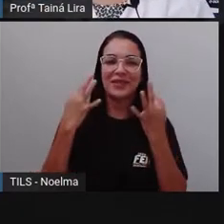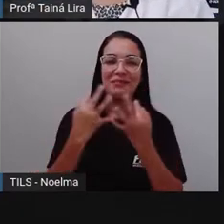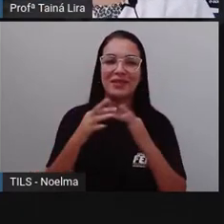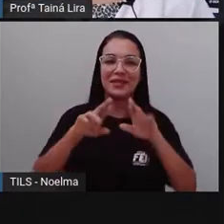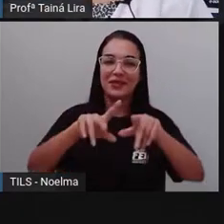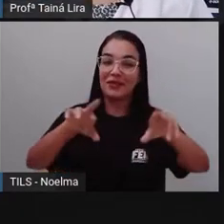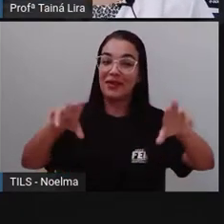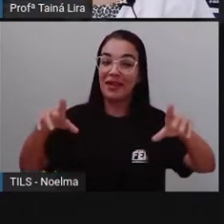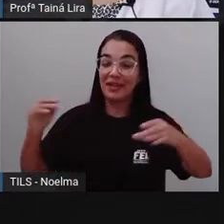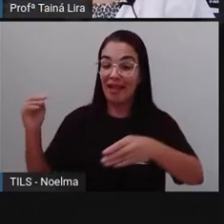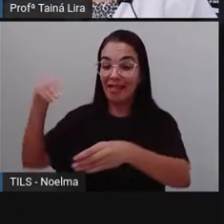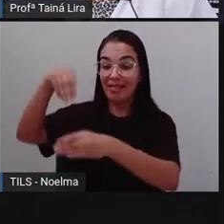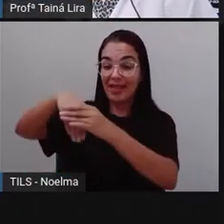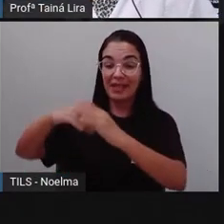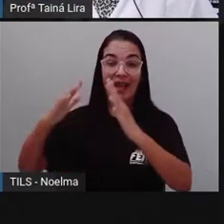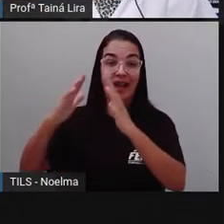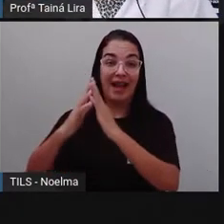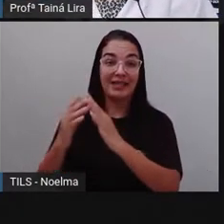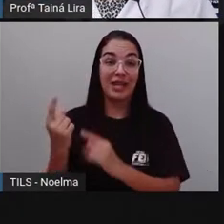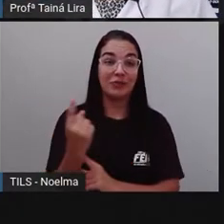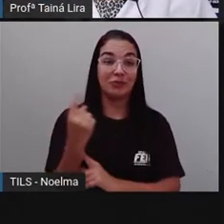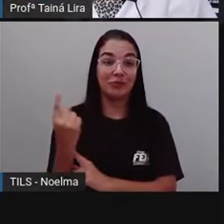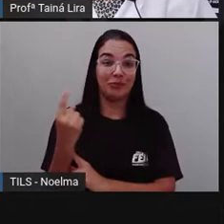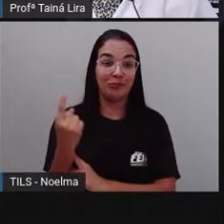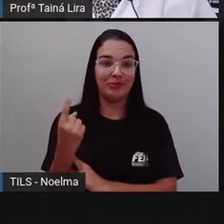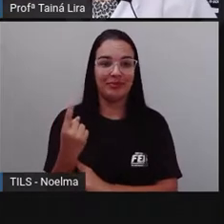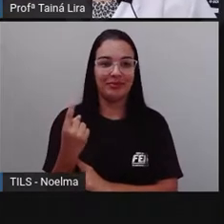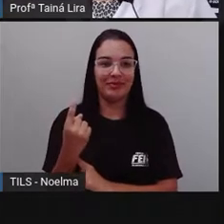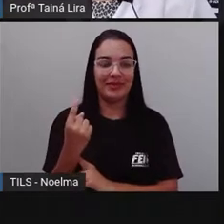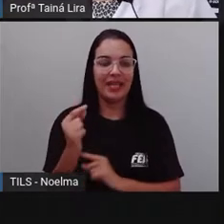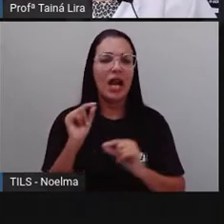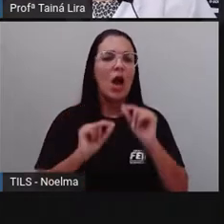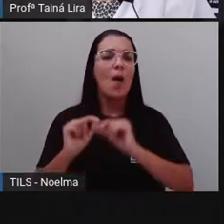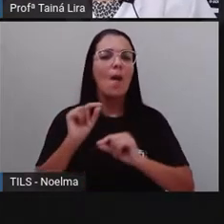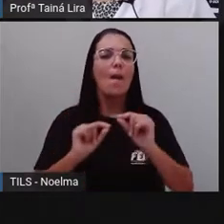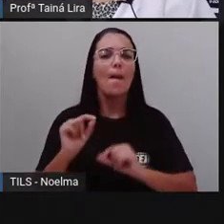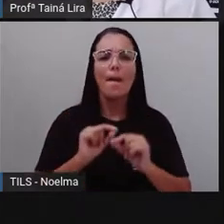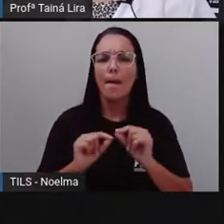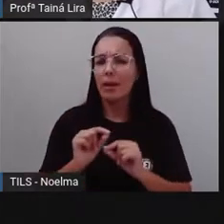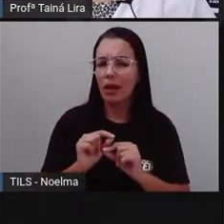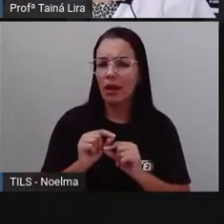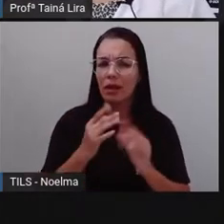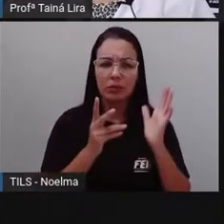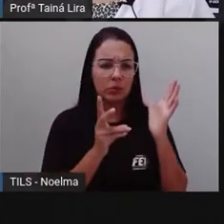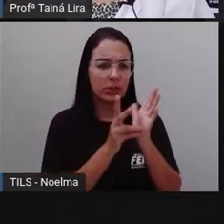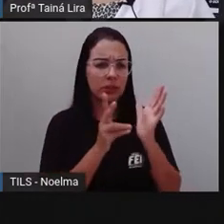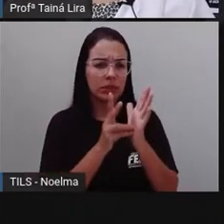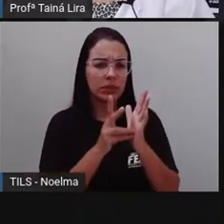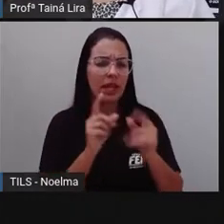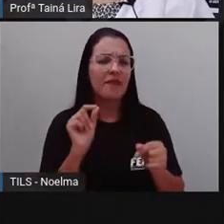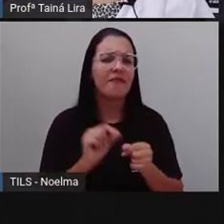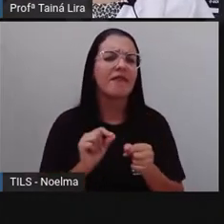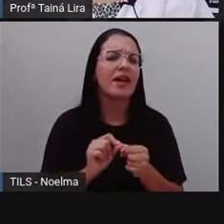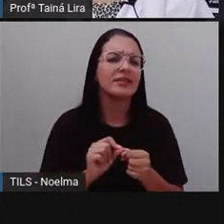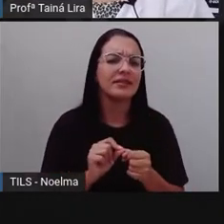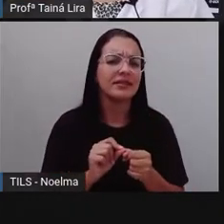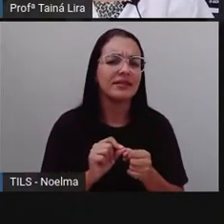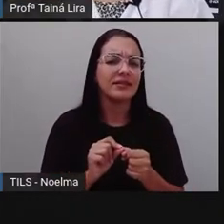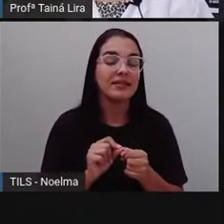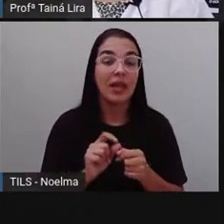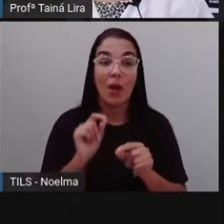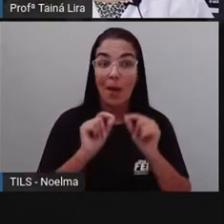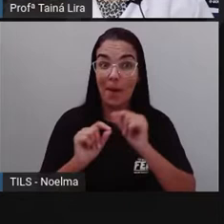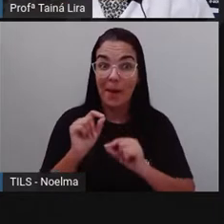oca, tá certo? E eles, o que é que eles fazem pró? Eles plantam, caçam, pescam e também